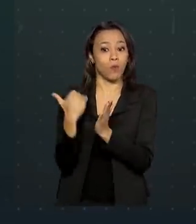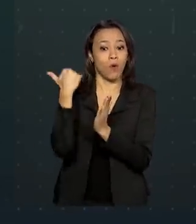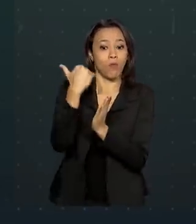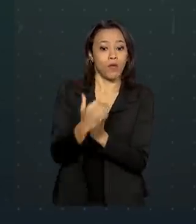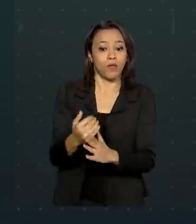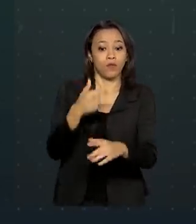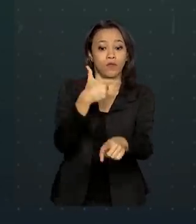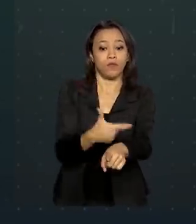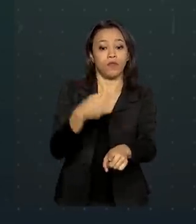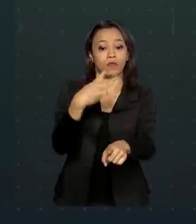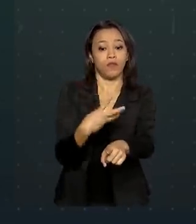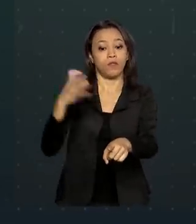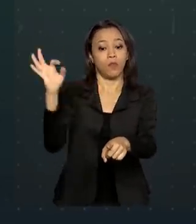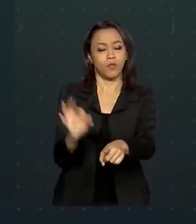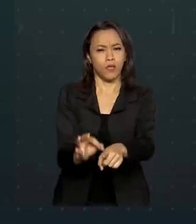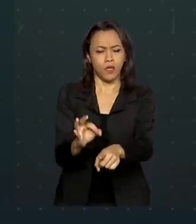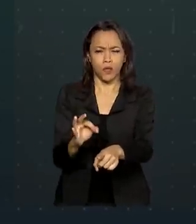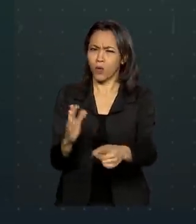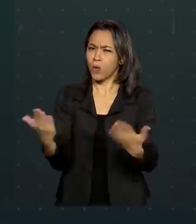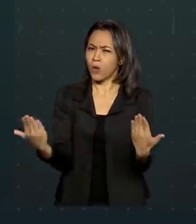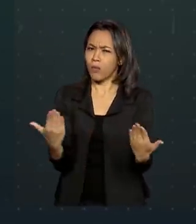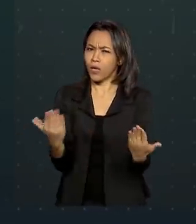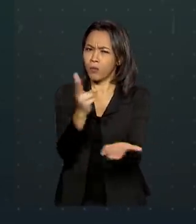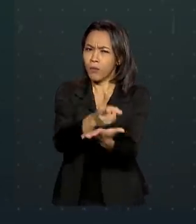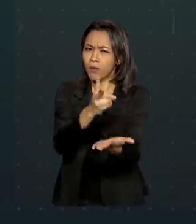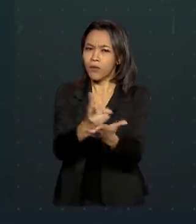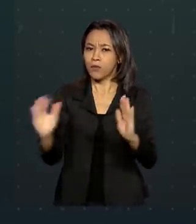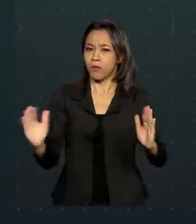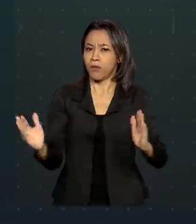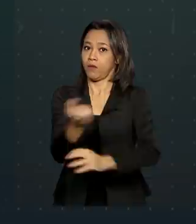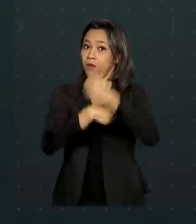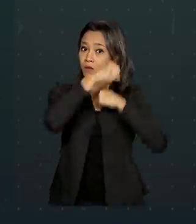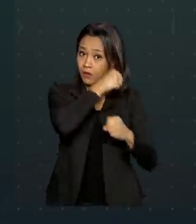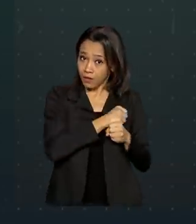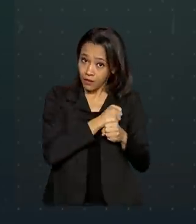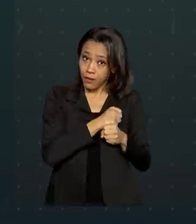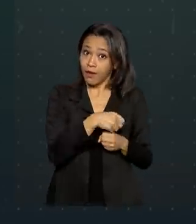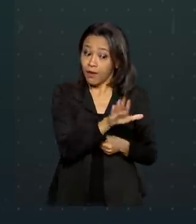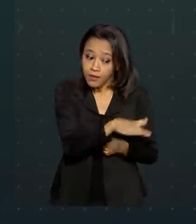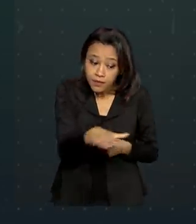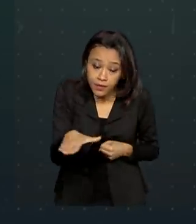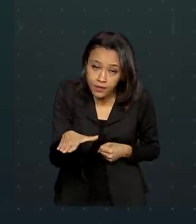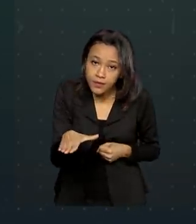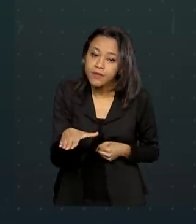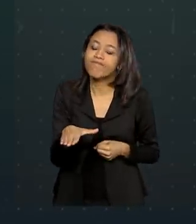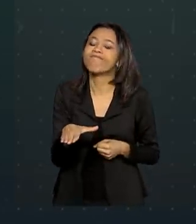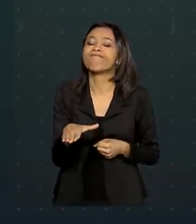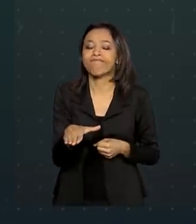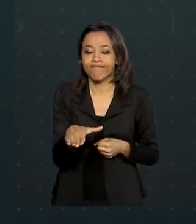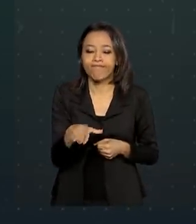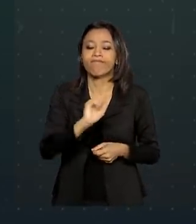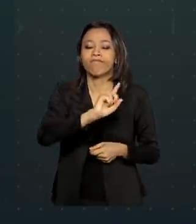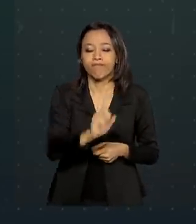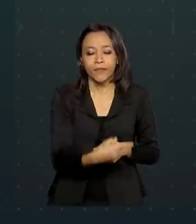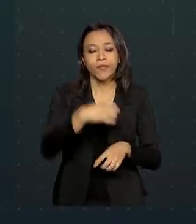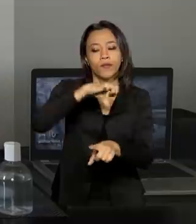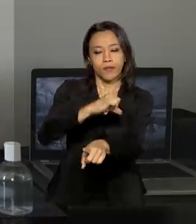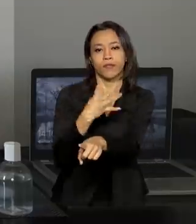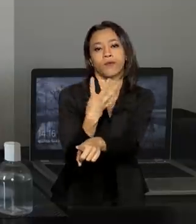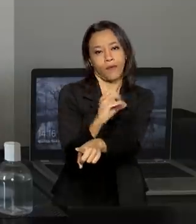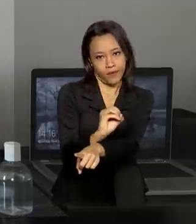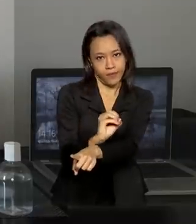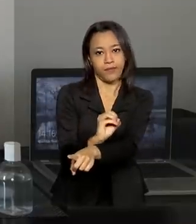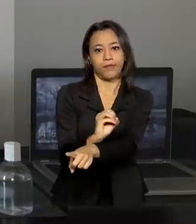% em relação ao mesmo período do ano passado. Entre as crianças, foram 1.940 casos.